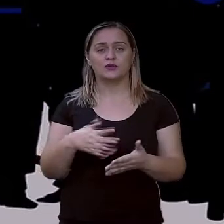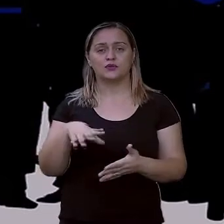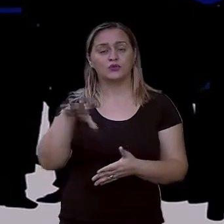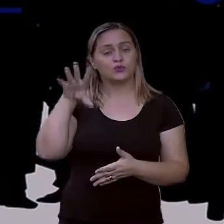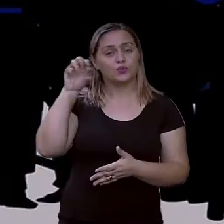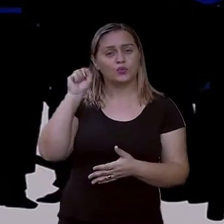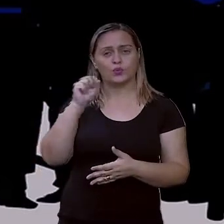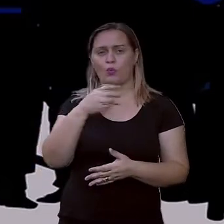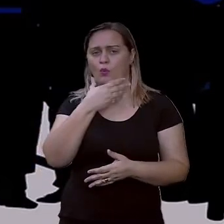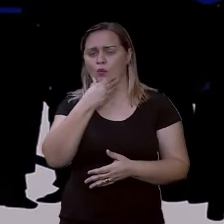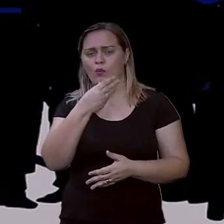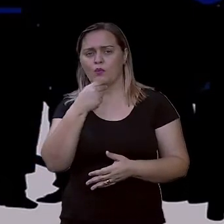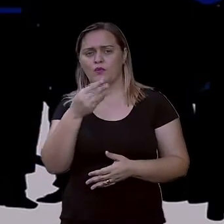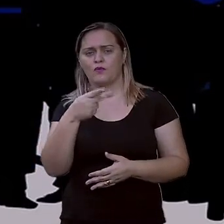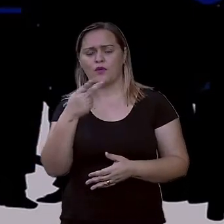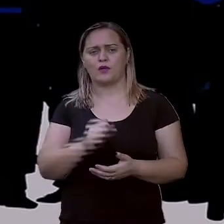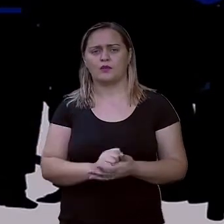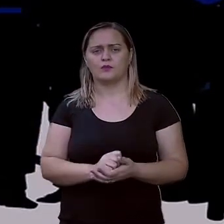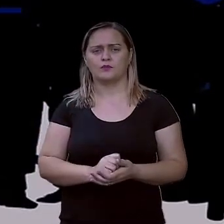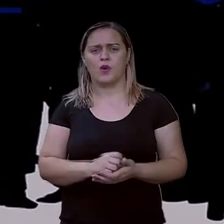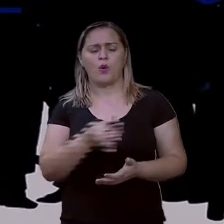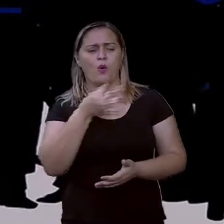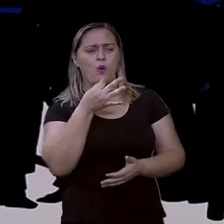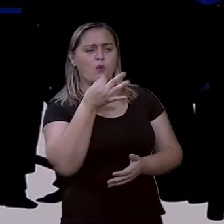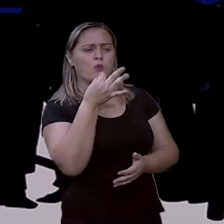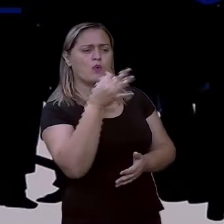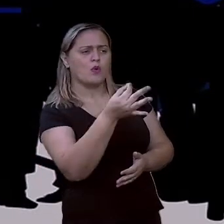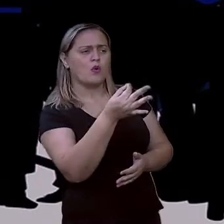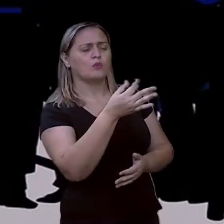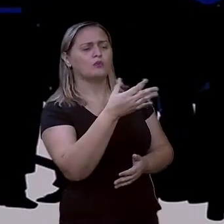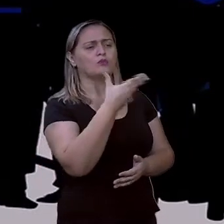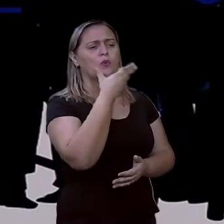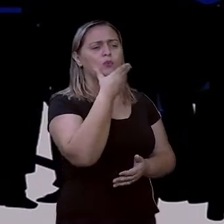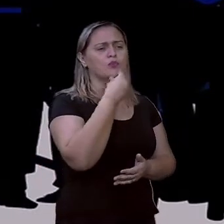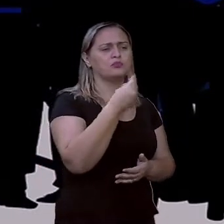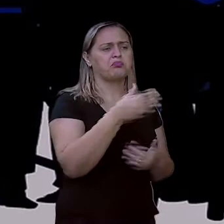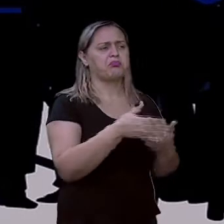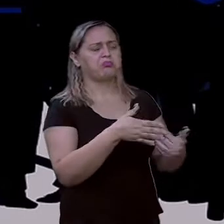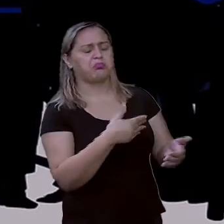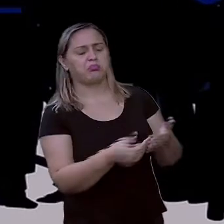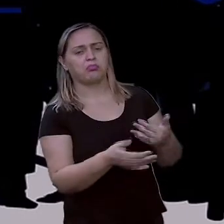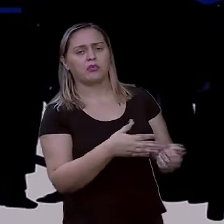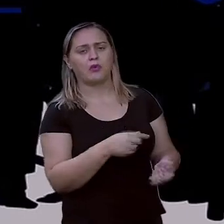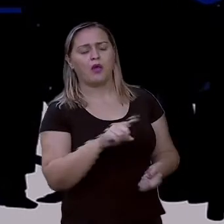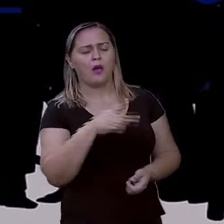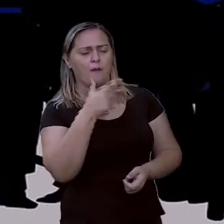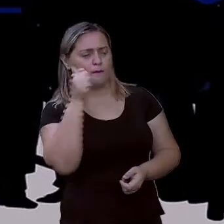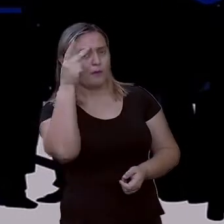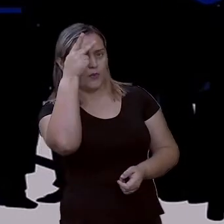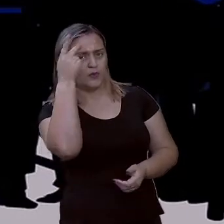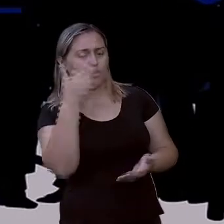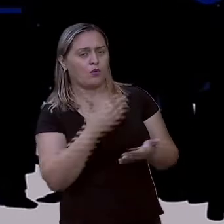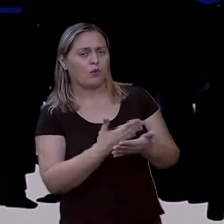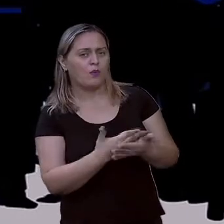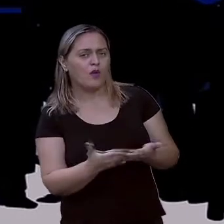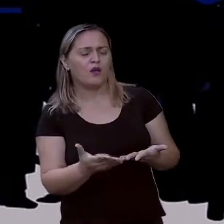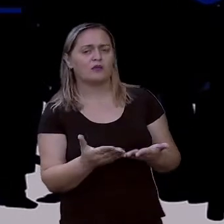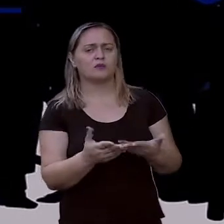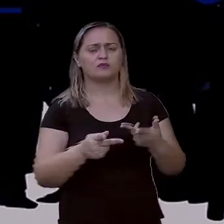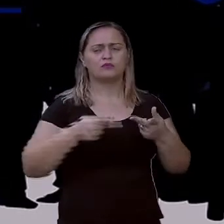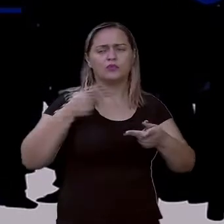ó. Opinião, comentarista, fulano de tal. Certo? E aí esse fulano de tal fala sobre algum